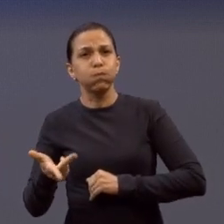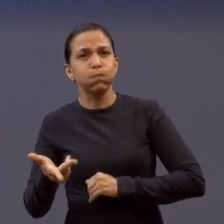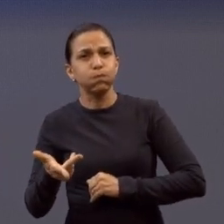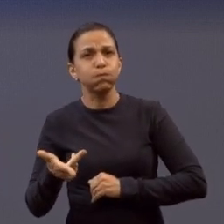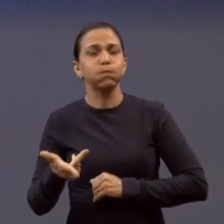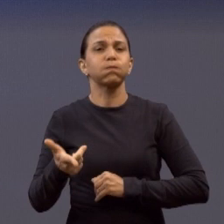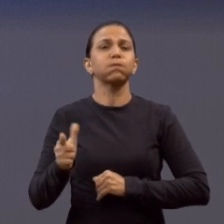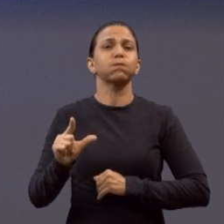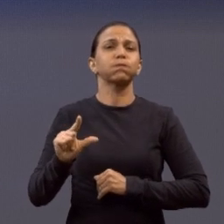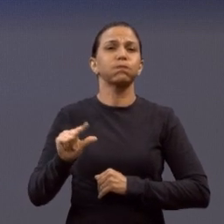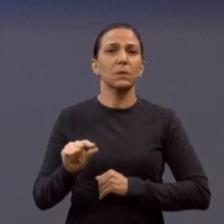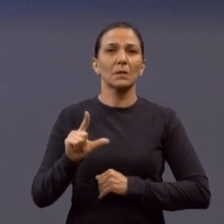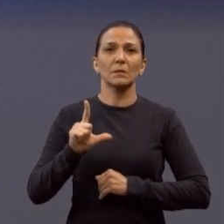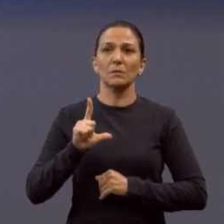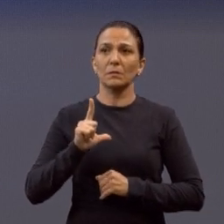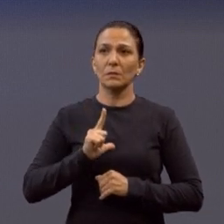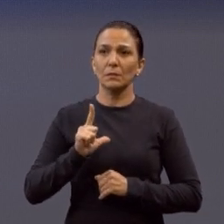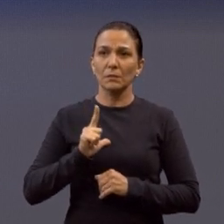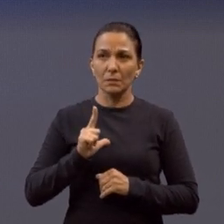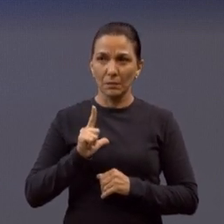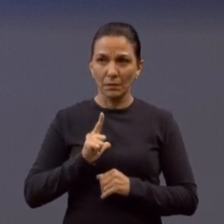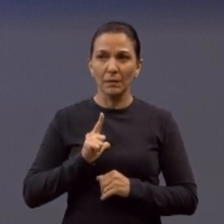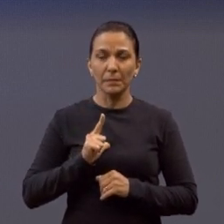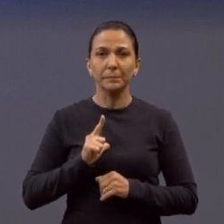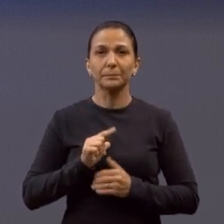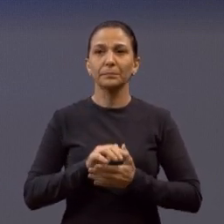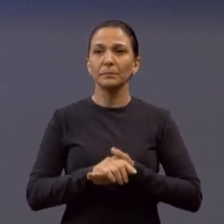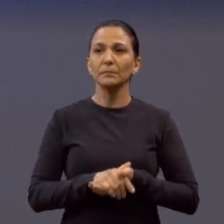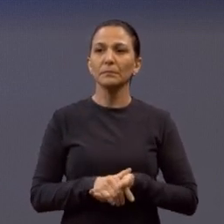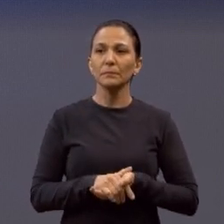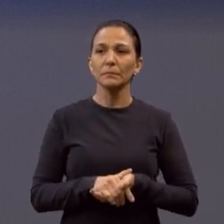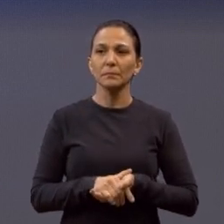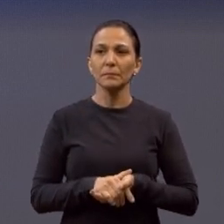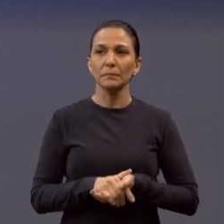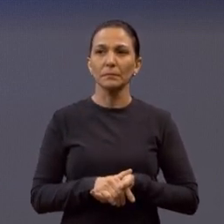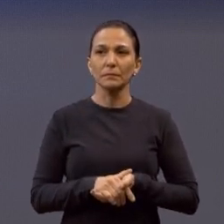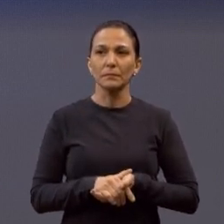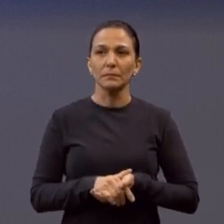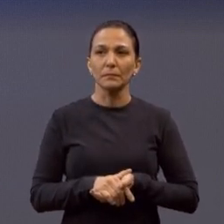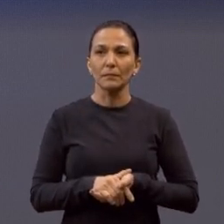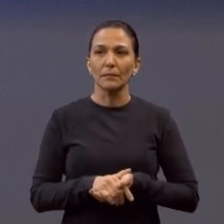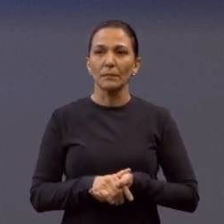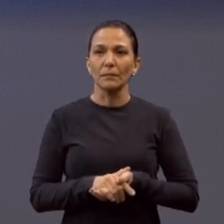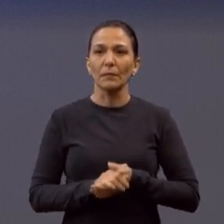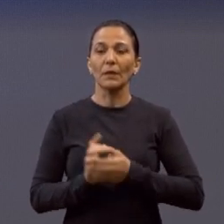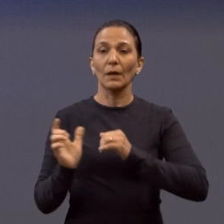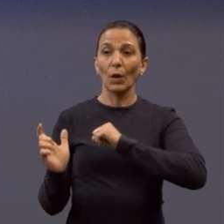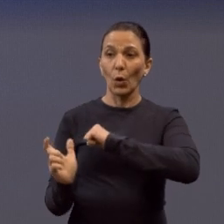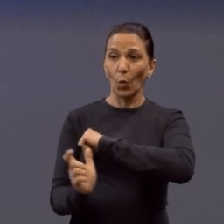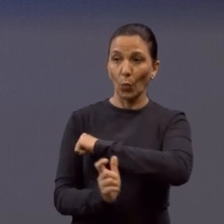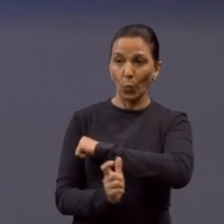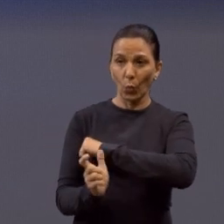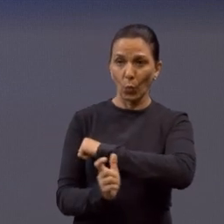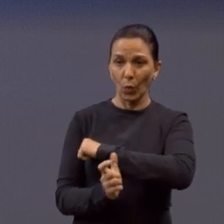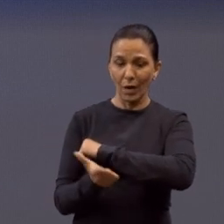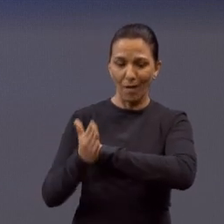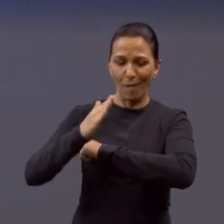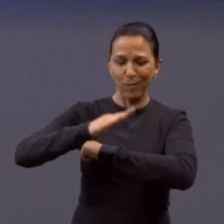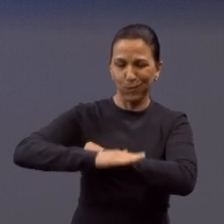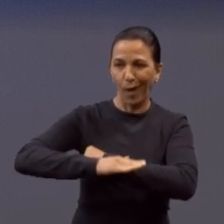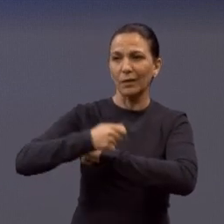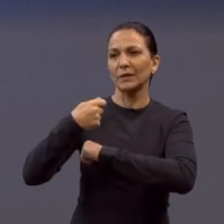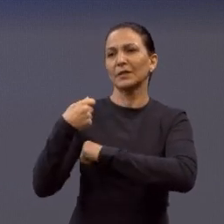ali, levantando poeira, buracos, só para terminar, presidente, bueiros ali sem tampar.